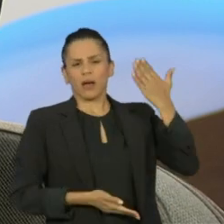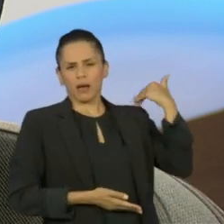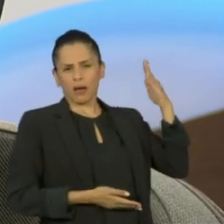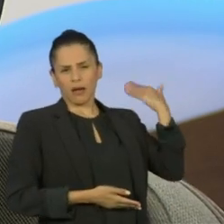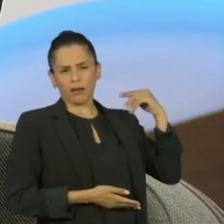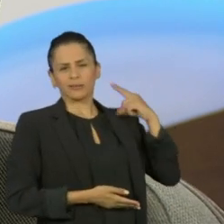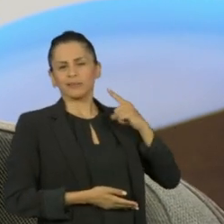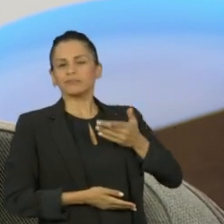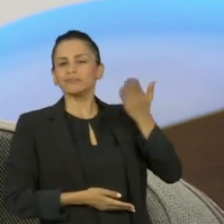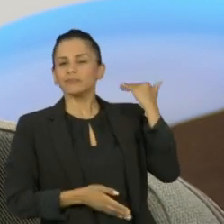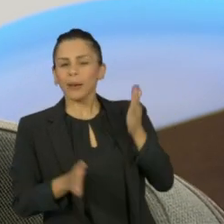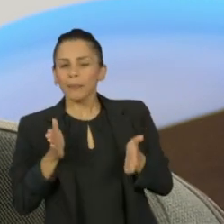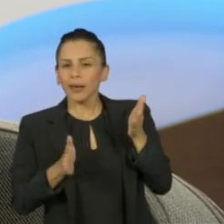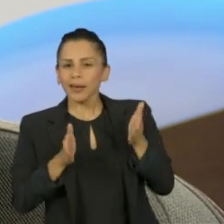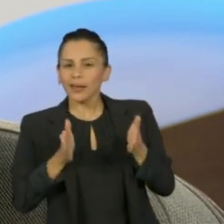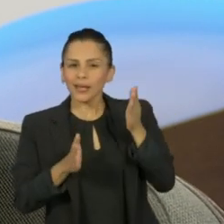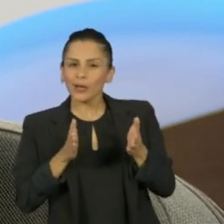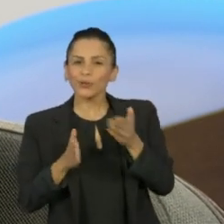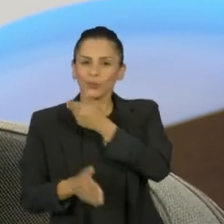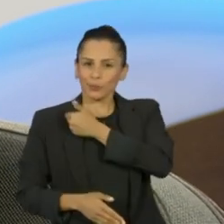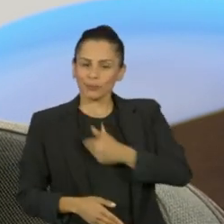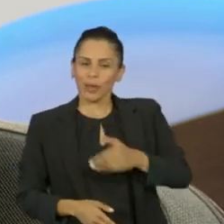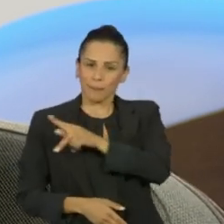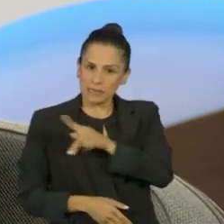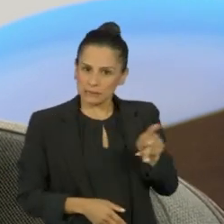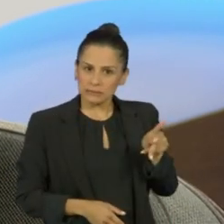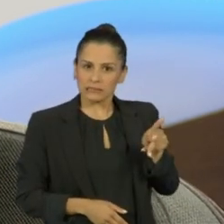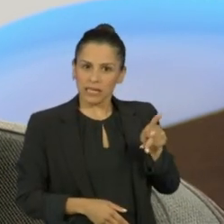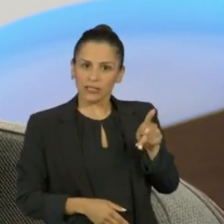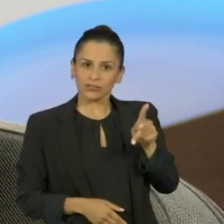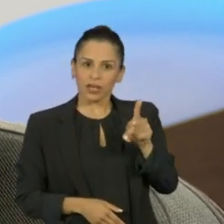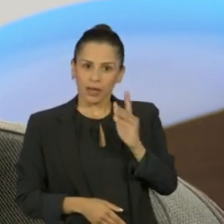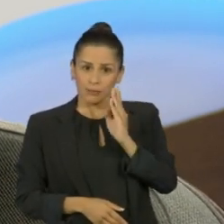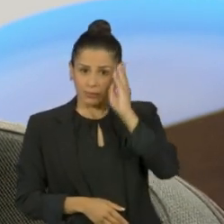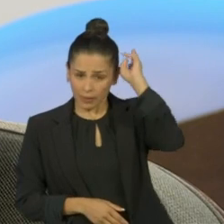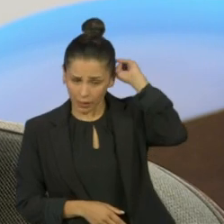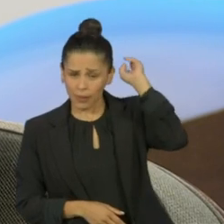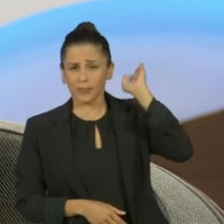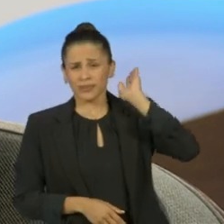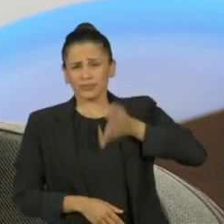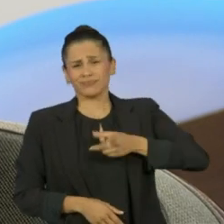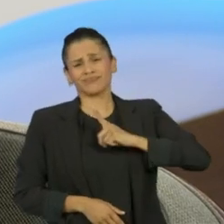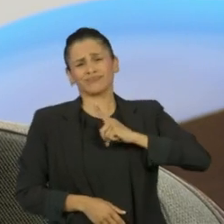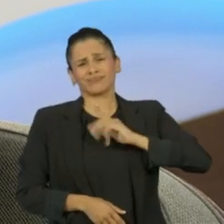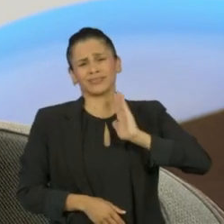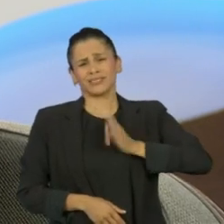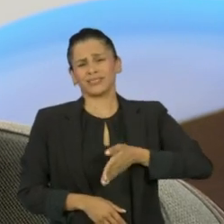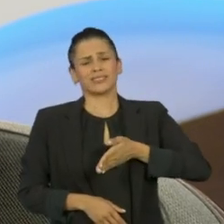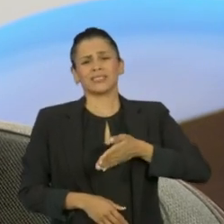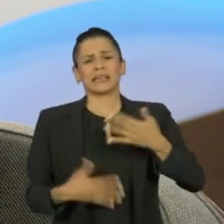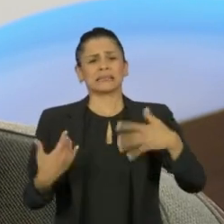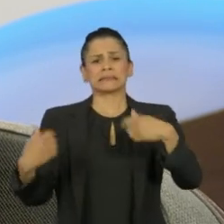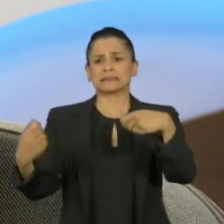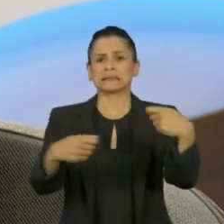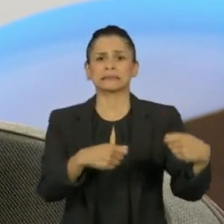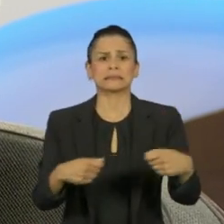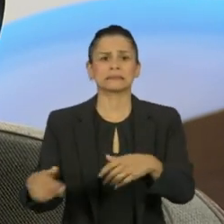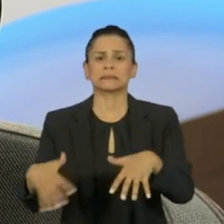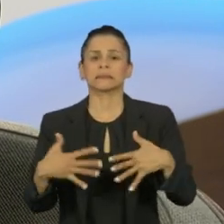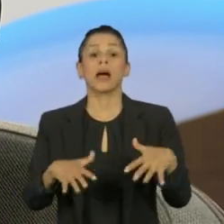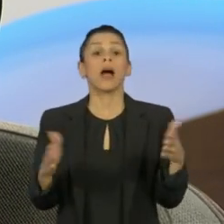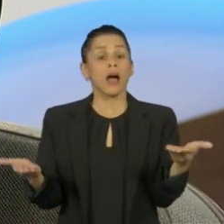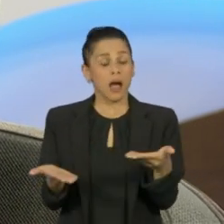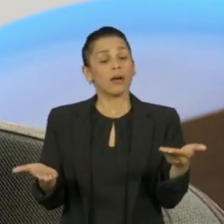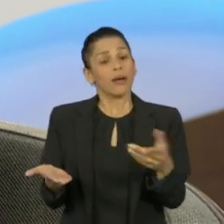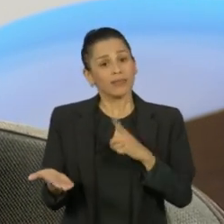Temer, era flagrante a necessidade para o país. Agora a reforma tributária está aí, ainda patinando, o